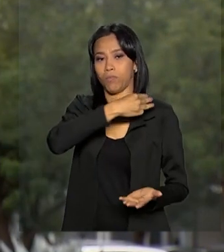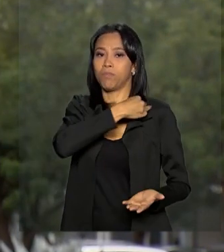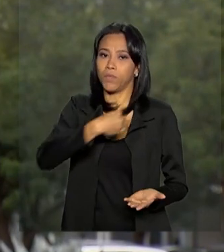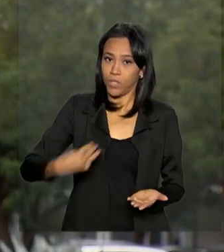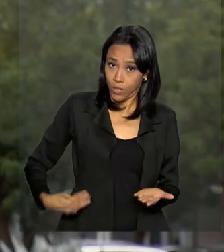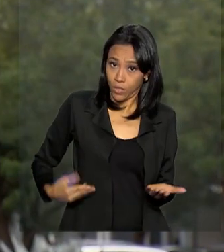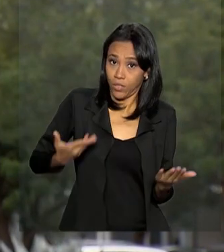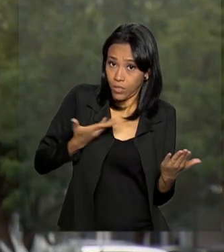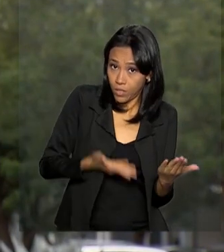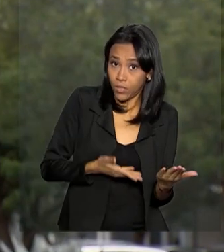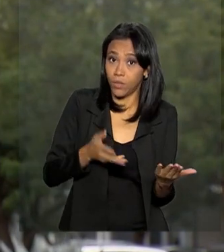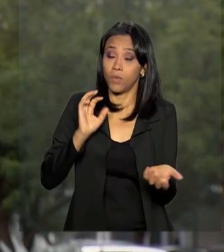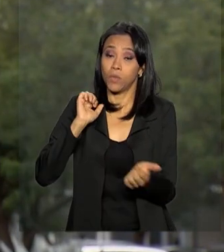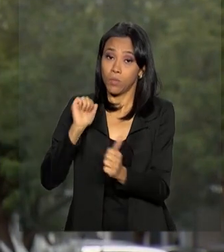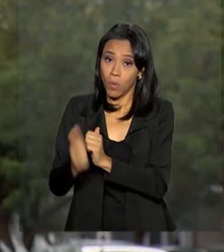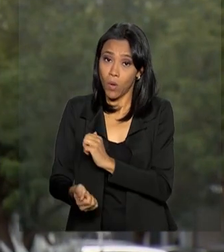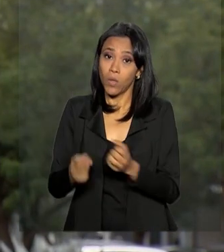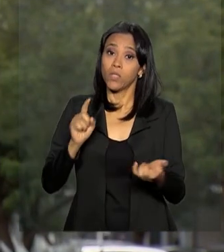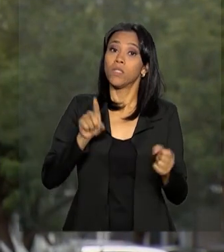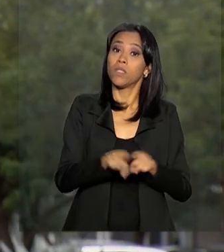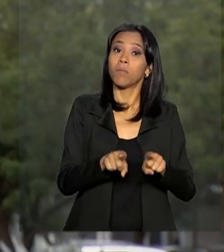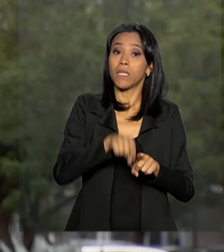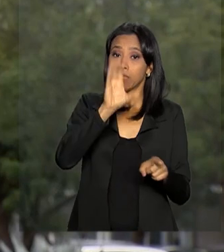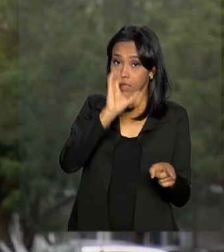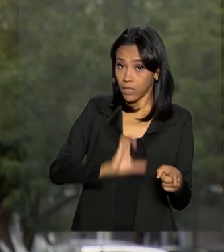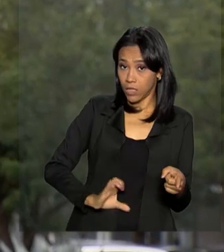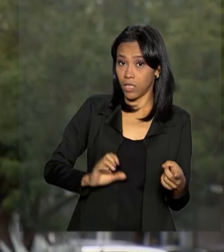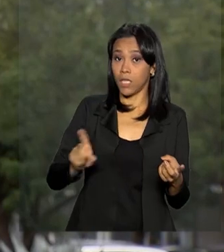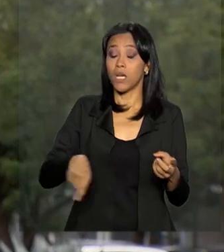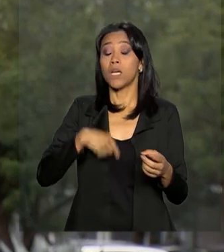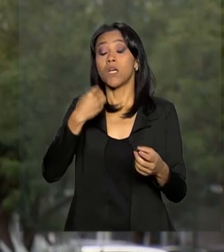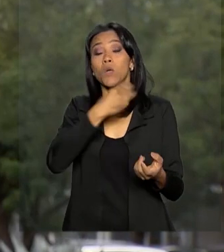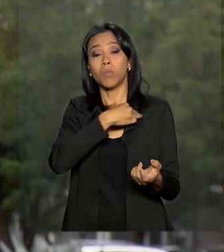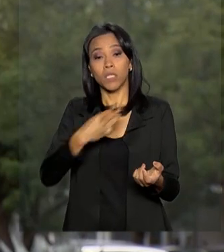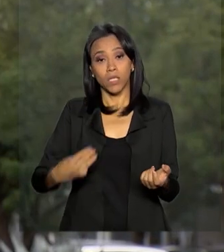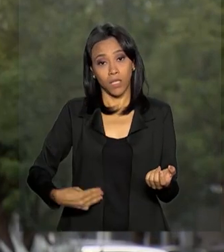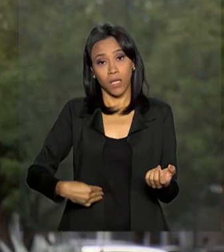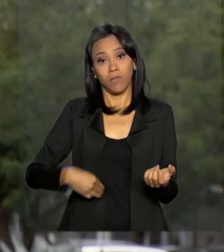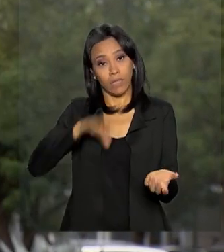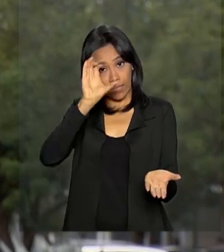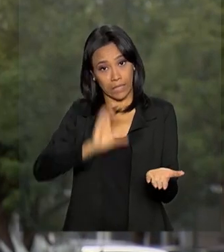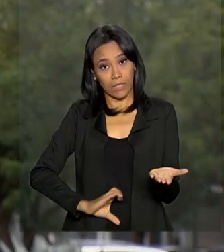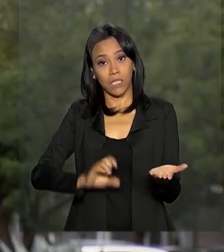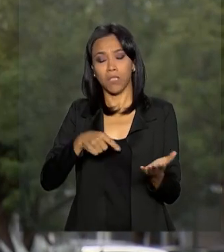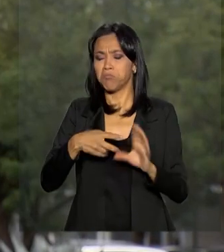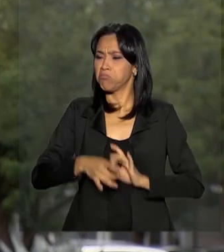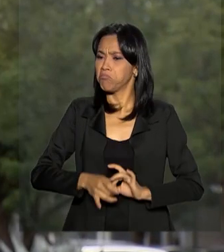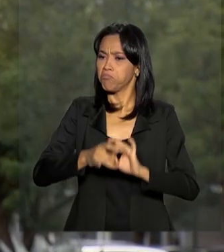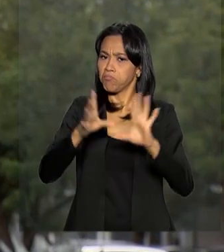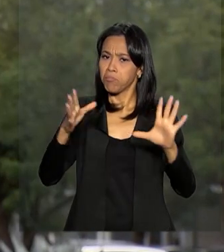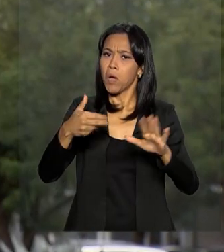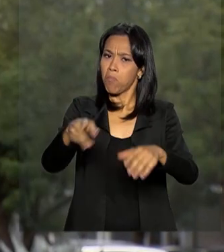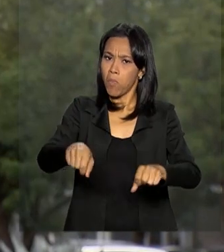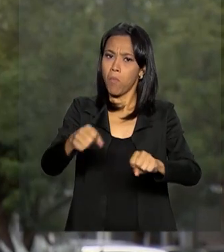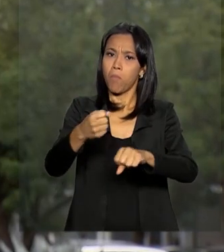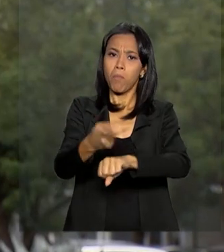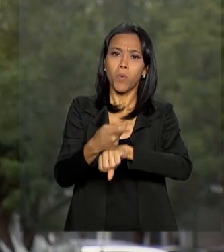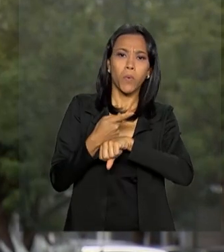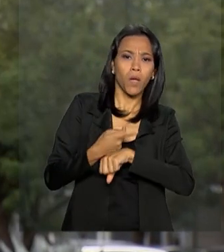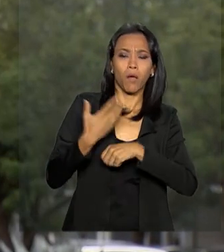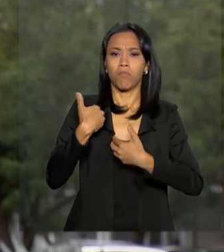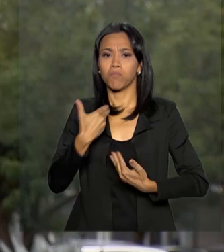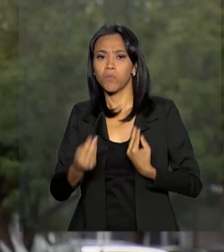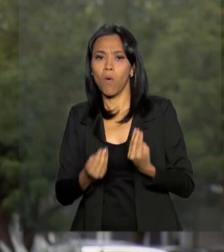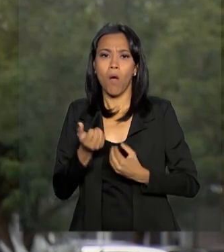secretário especial do esporte, Marco Aurélio Vieira, o Ministério da Cidadania se coloca à disposição do clube e das